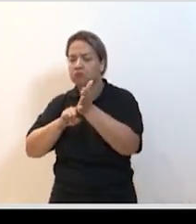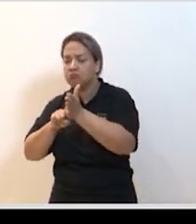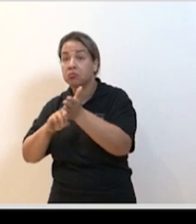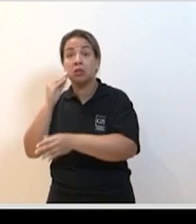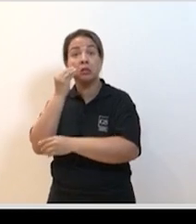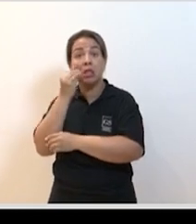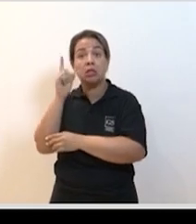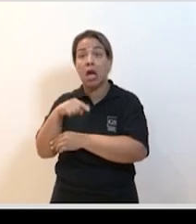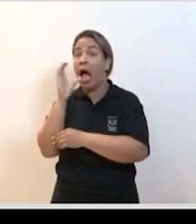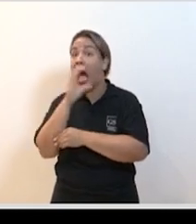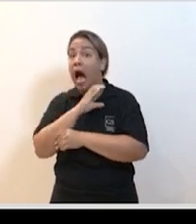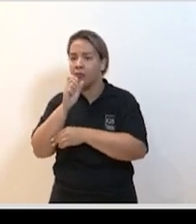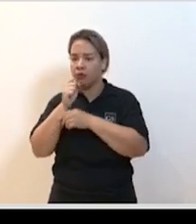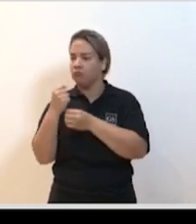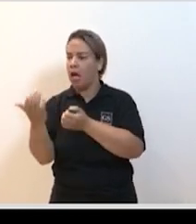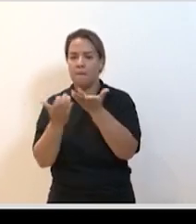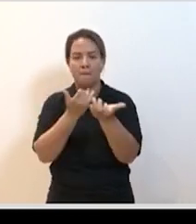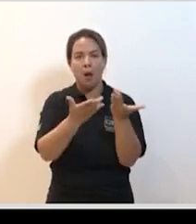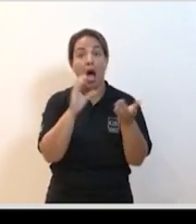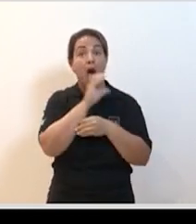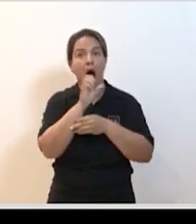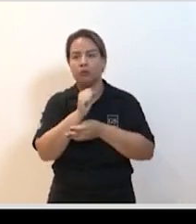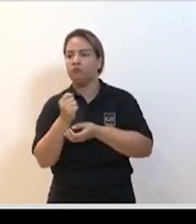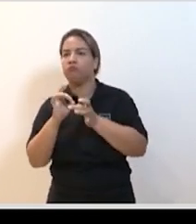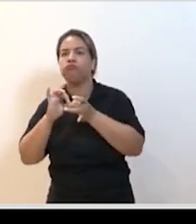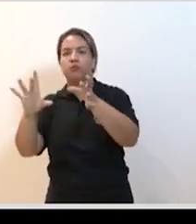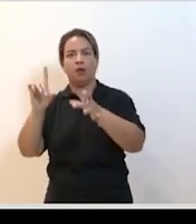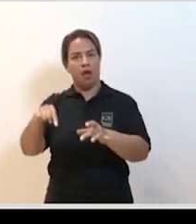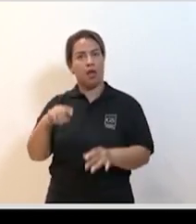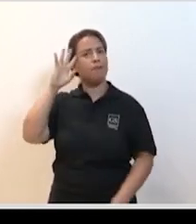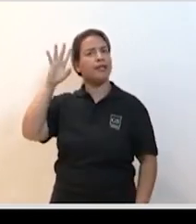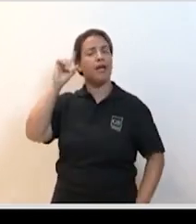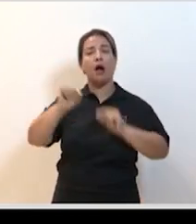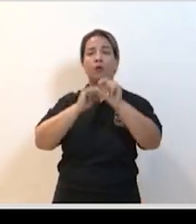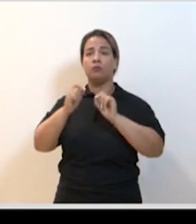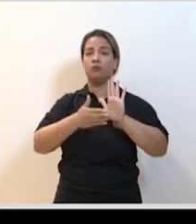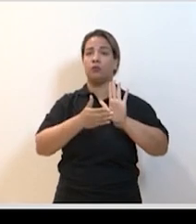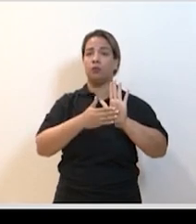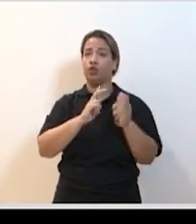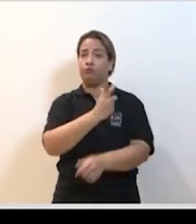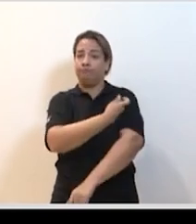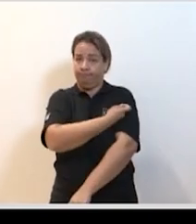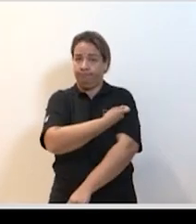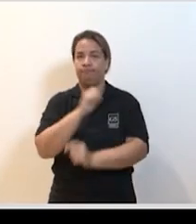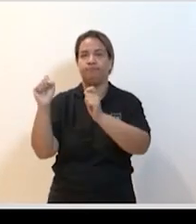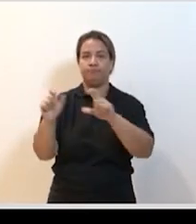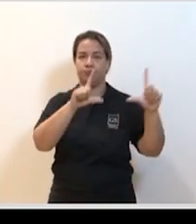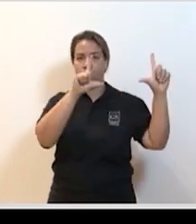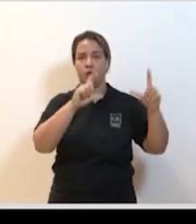os testes diagnósticos foram rapidamente disponibilizados e já começaram a pensar, inclusive, em propostas de vacina. Próximo, por favor.